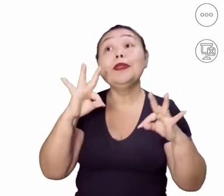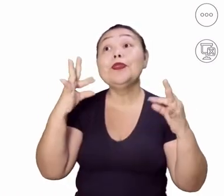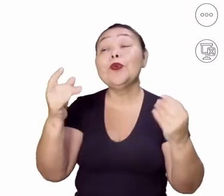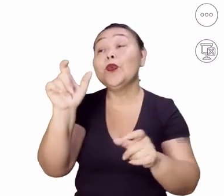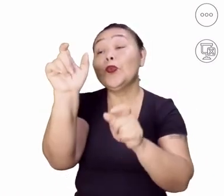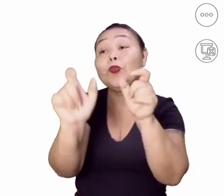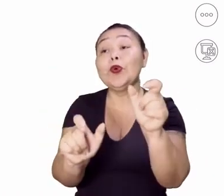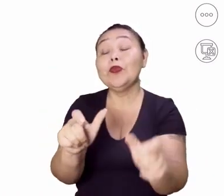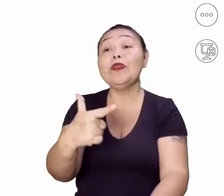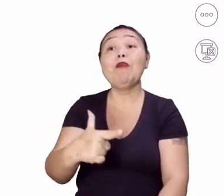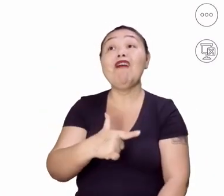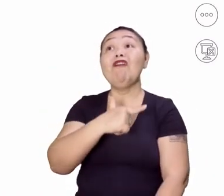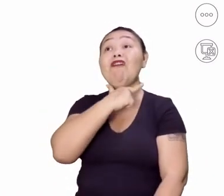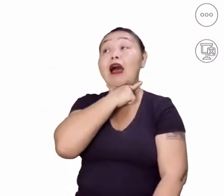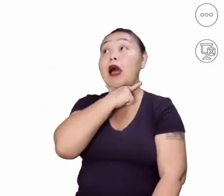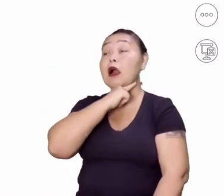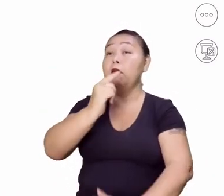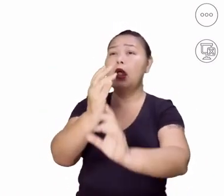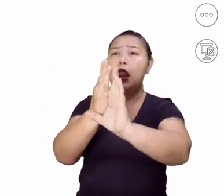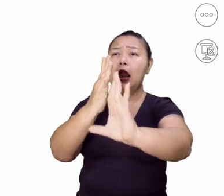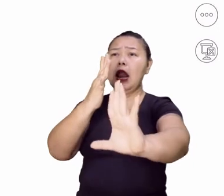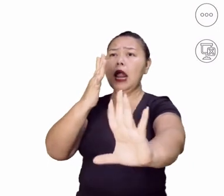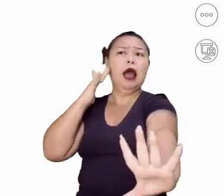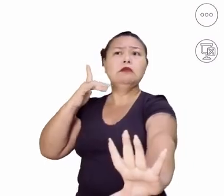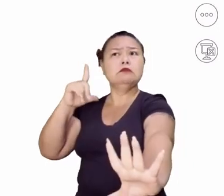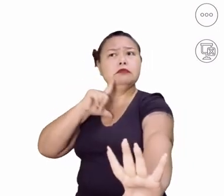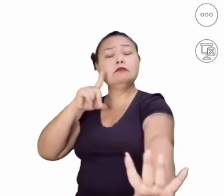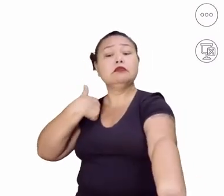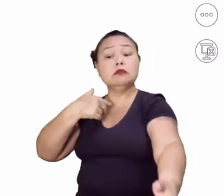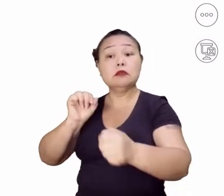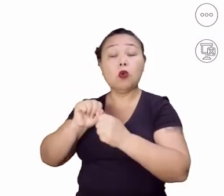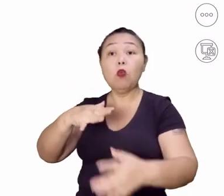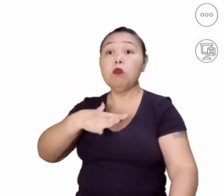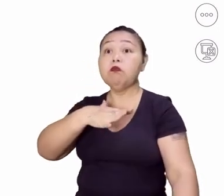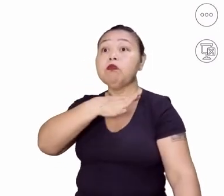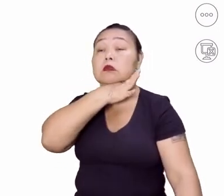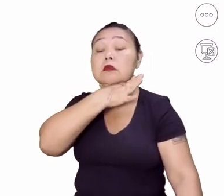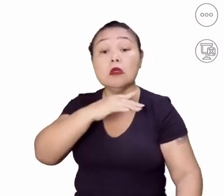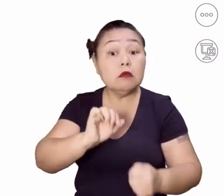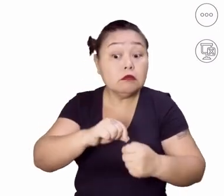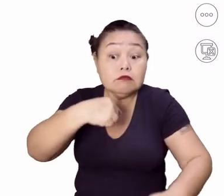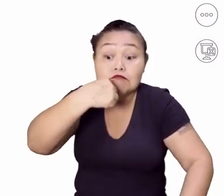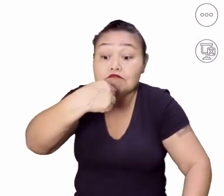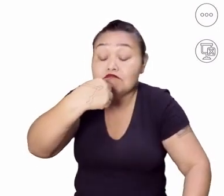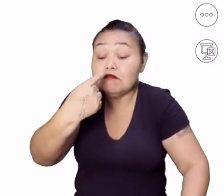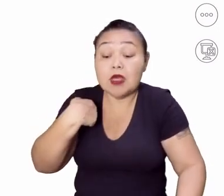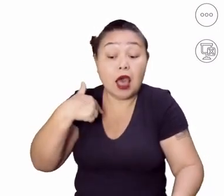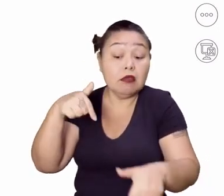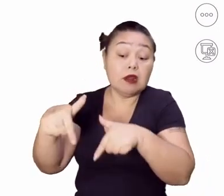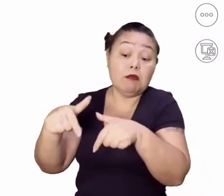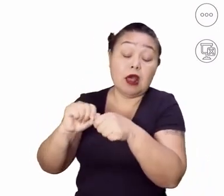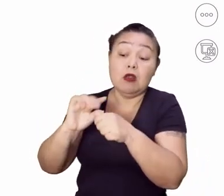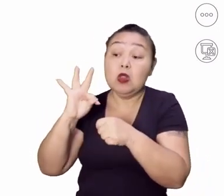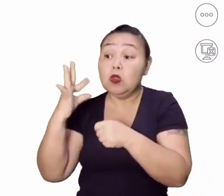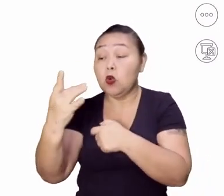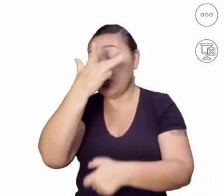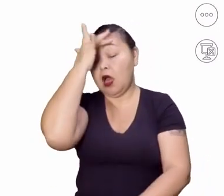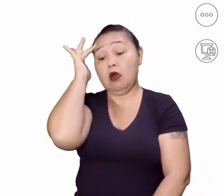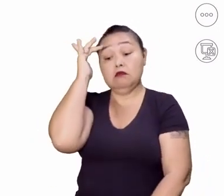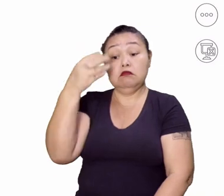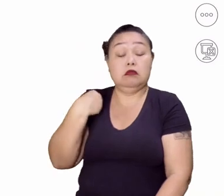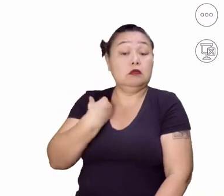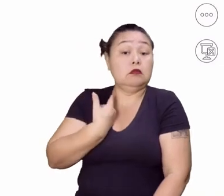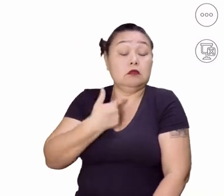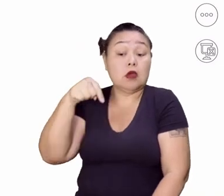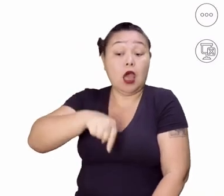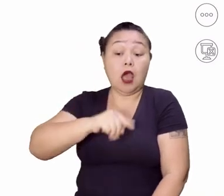você vai abrir uma vaga, vai ter muitos candidatos, porque não há emprego para todo mundo, né? E a população,